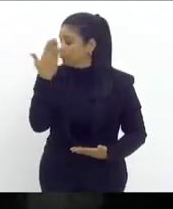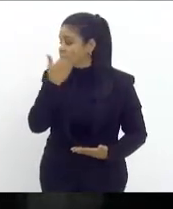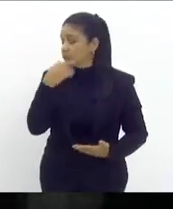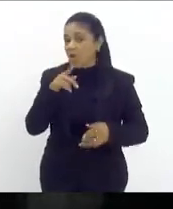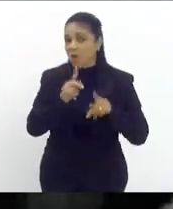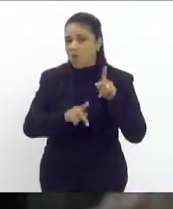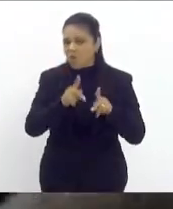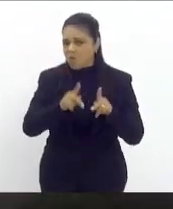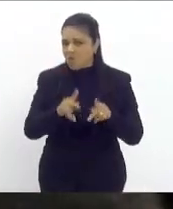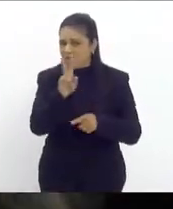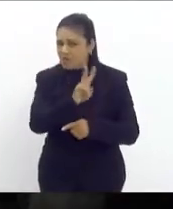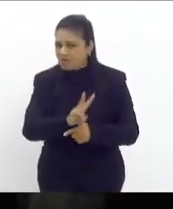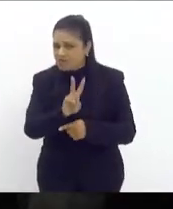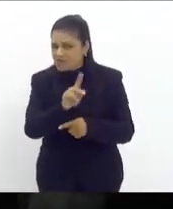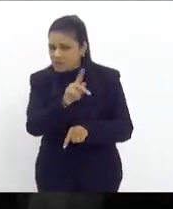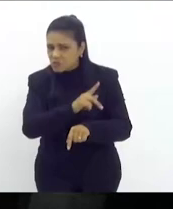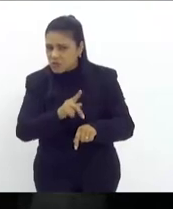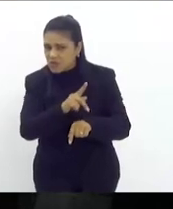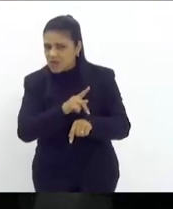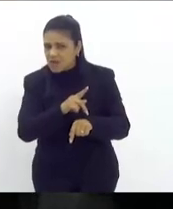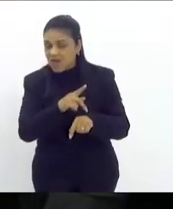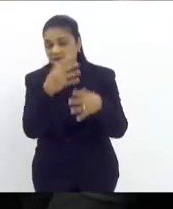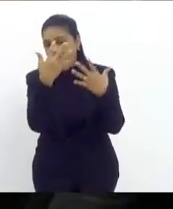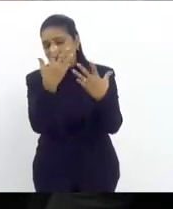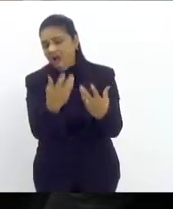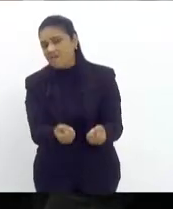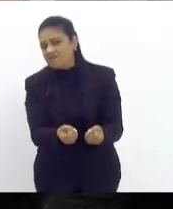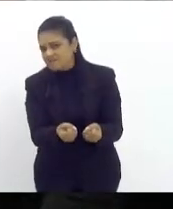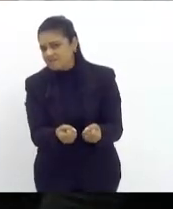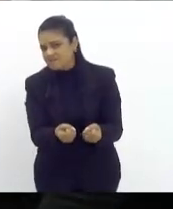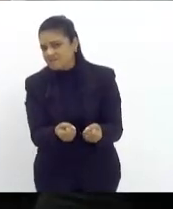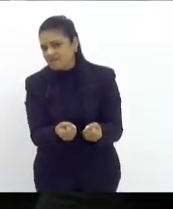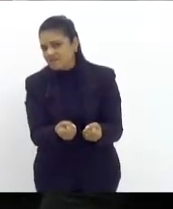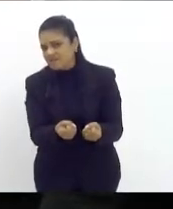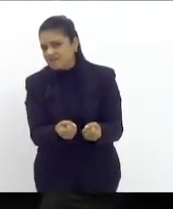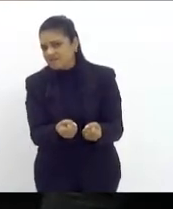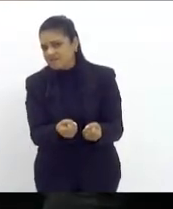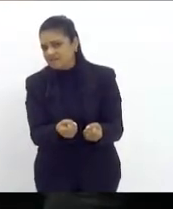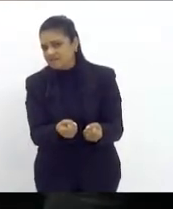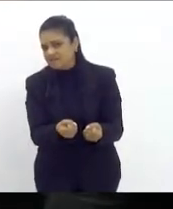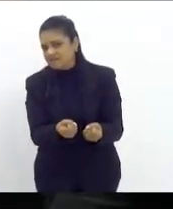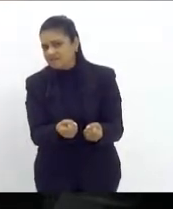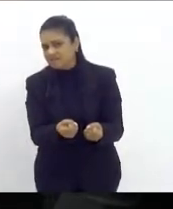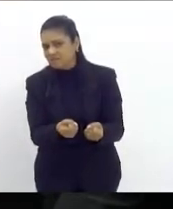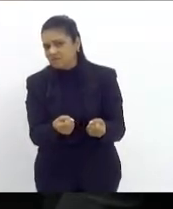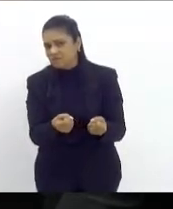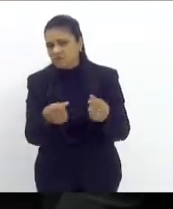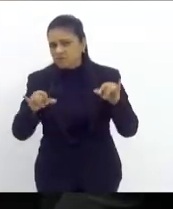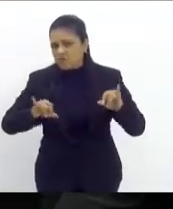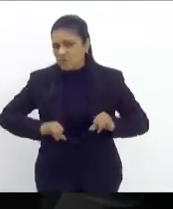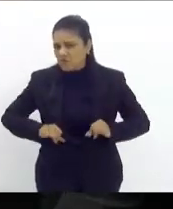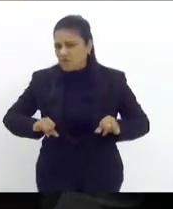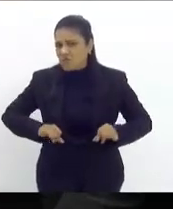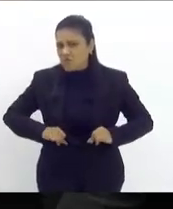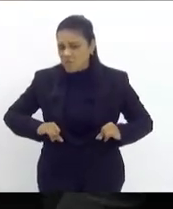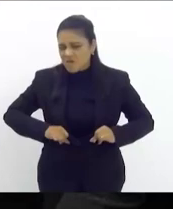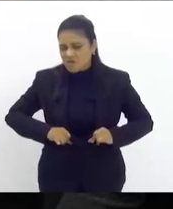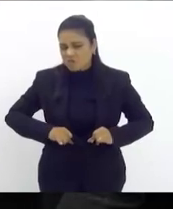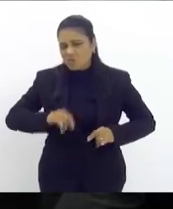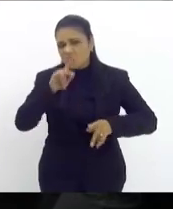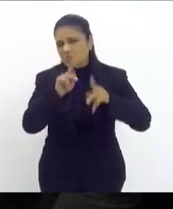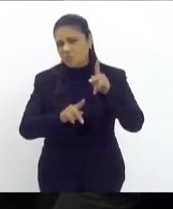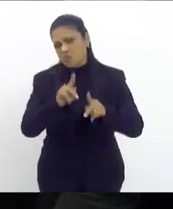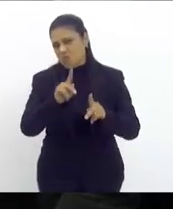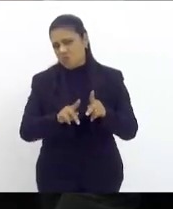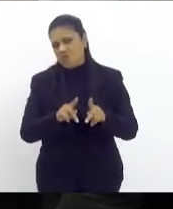é no mínimo aceitar também mesmo que de maneira indireta a dor daquele povo